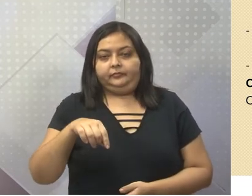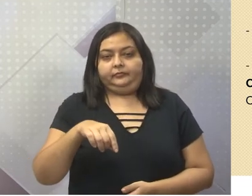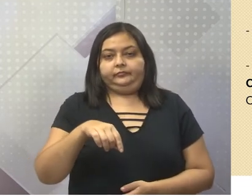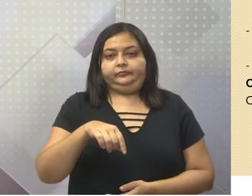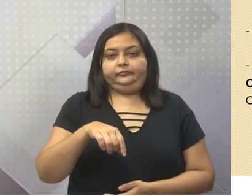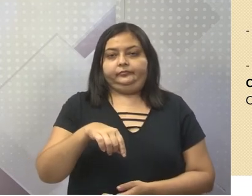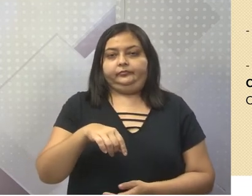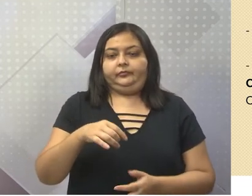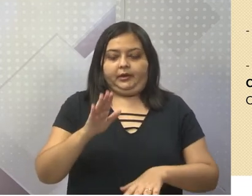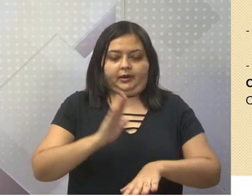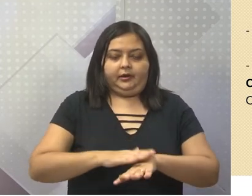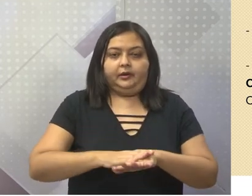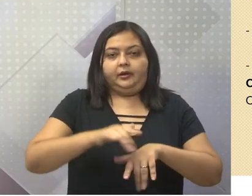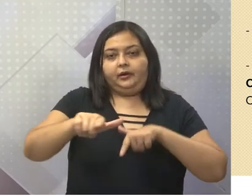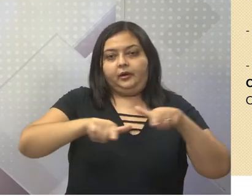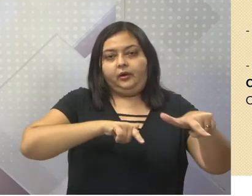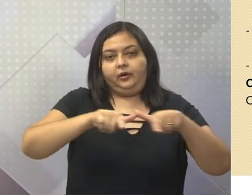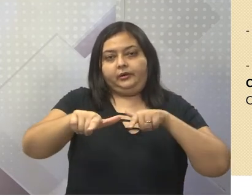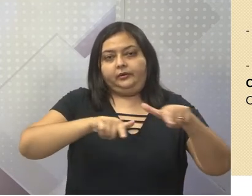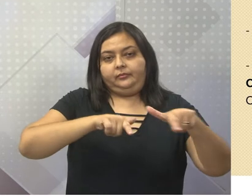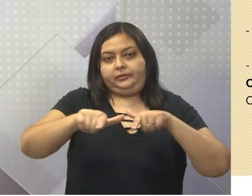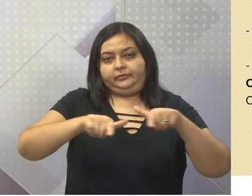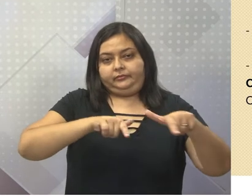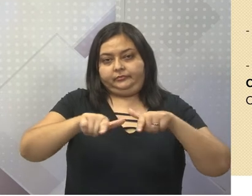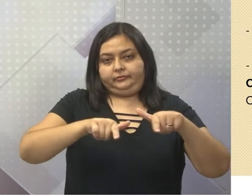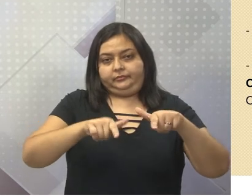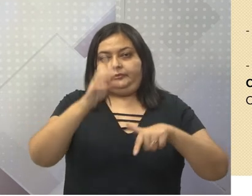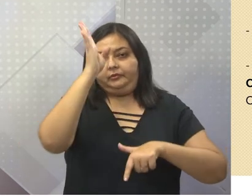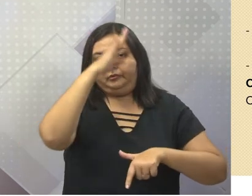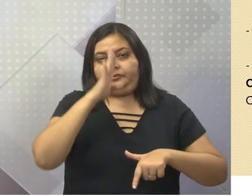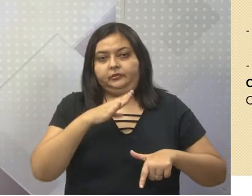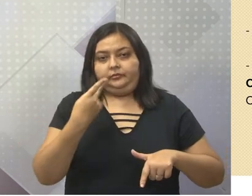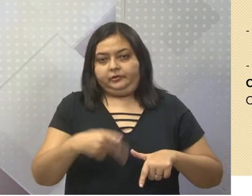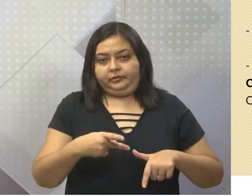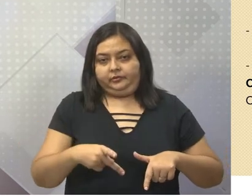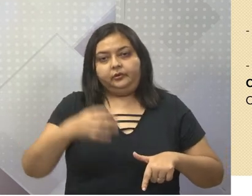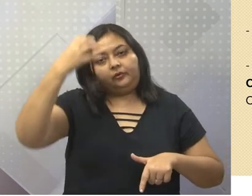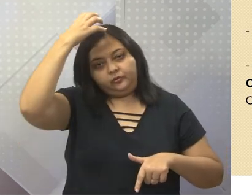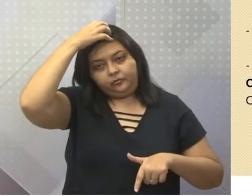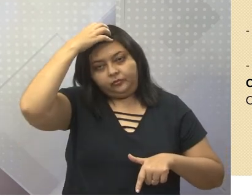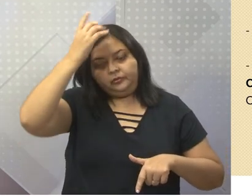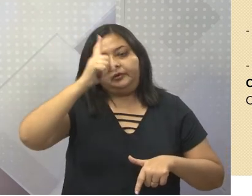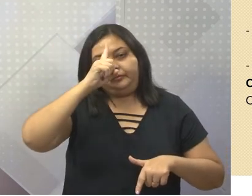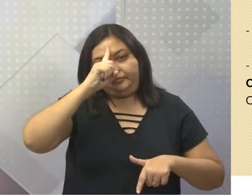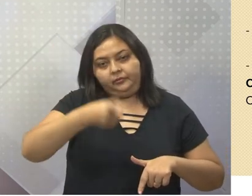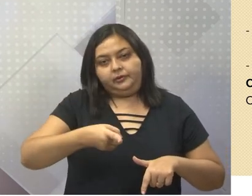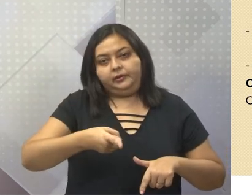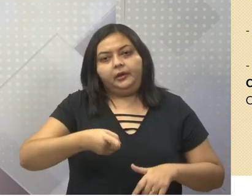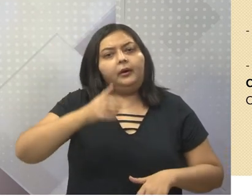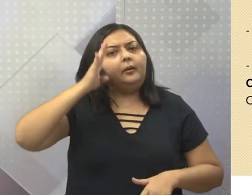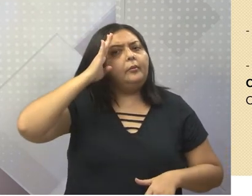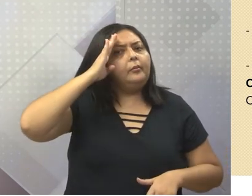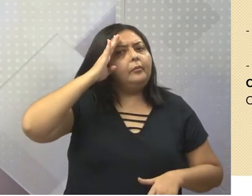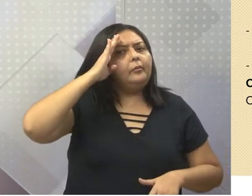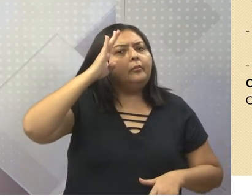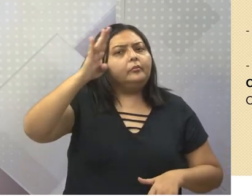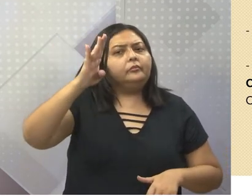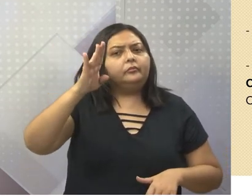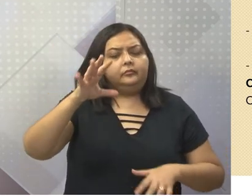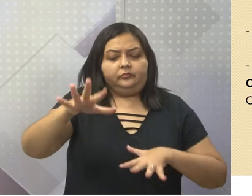no Brasil. Então, veja aí que ele tá querendo ter o controle, né? E qual era o objetivo desse